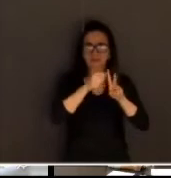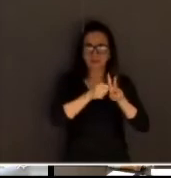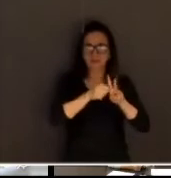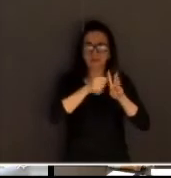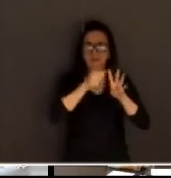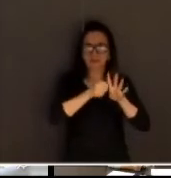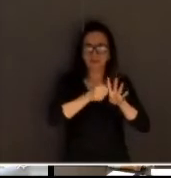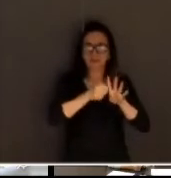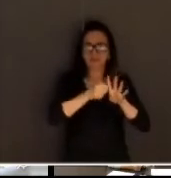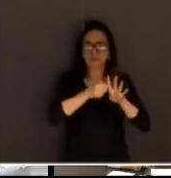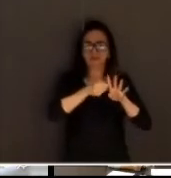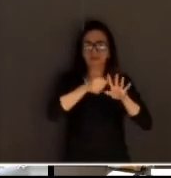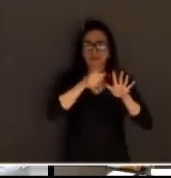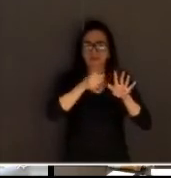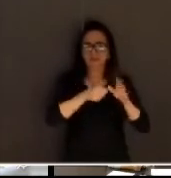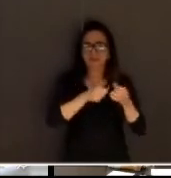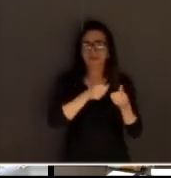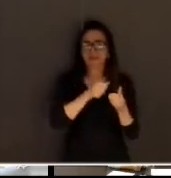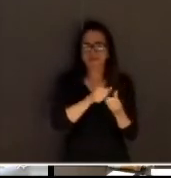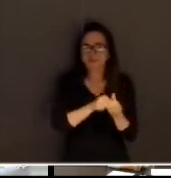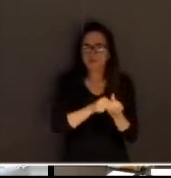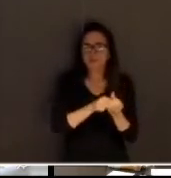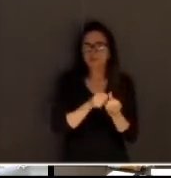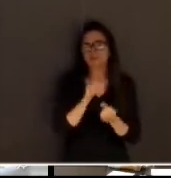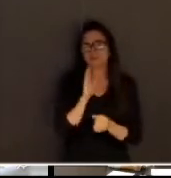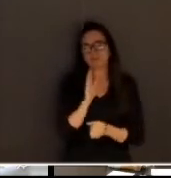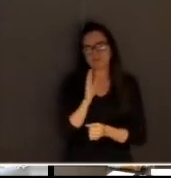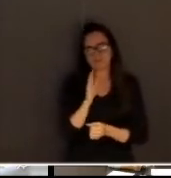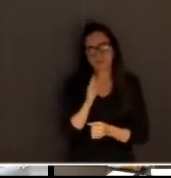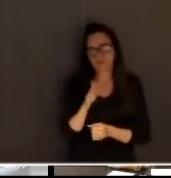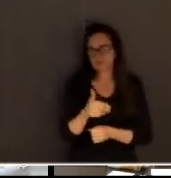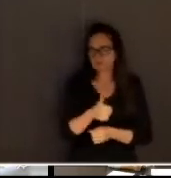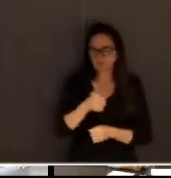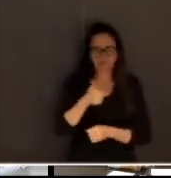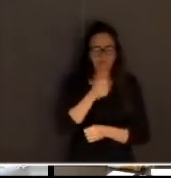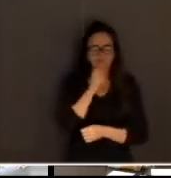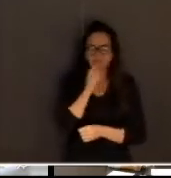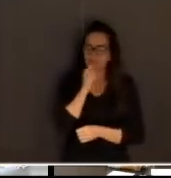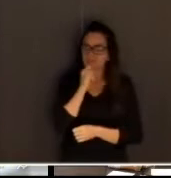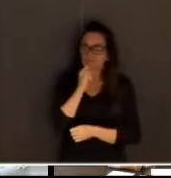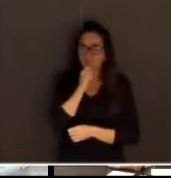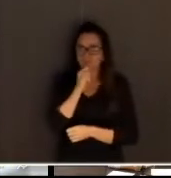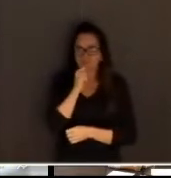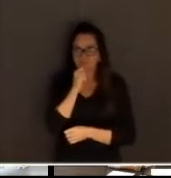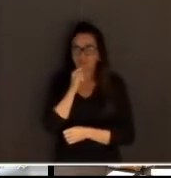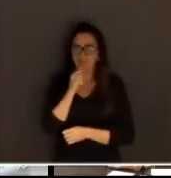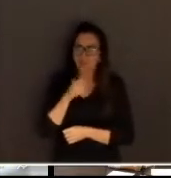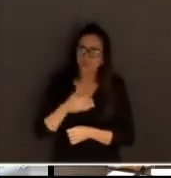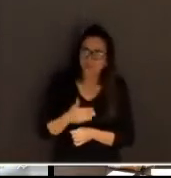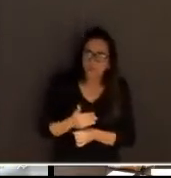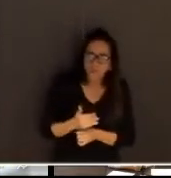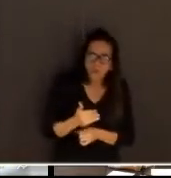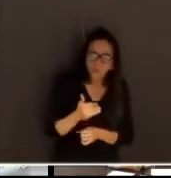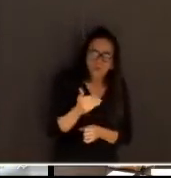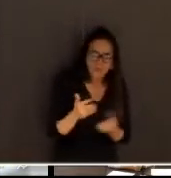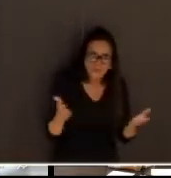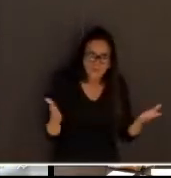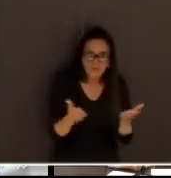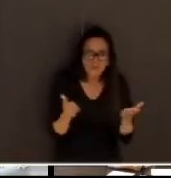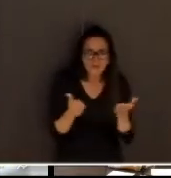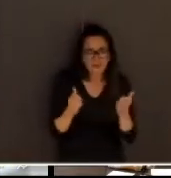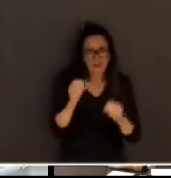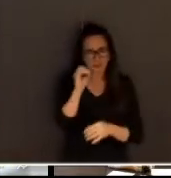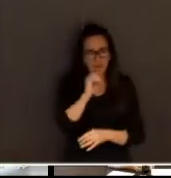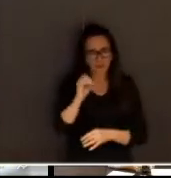setembro, outubro. Estamos começando outubro. As coisas não melhoraram. Aparece agora que tem algum sinal de melhora. Mas já sabemos que